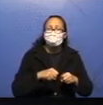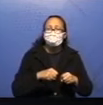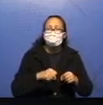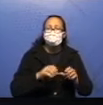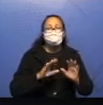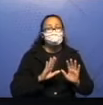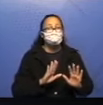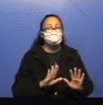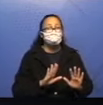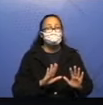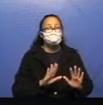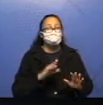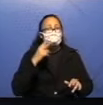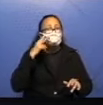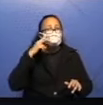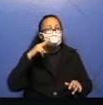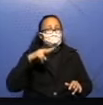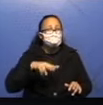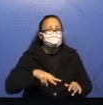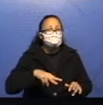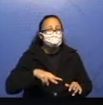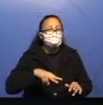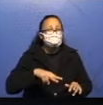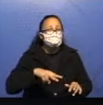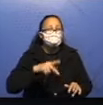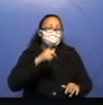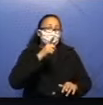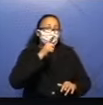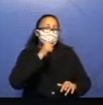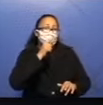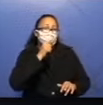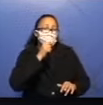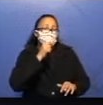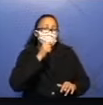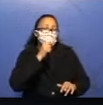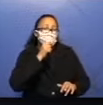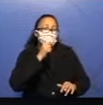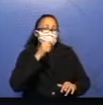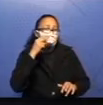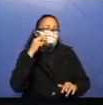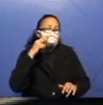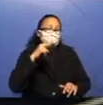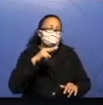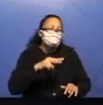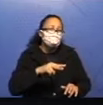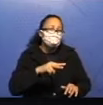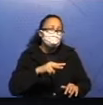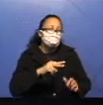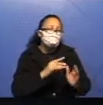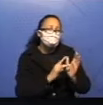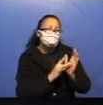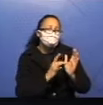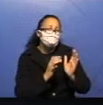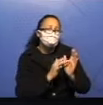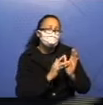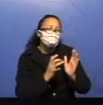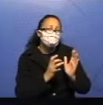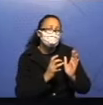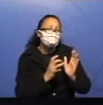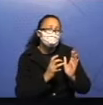parou e olhou para baixo. Na superfície da água, viu seu próprio reflexo brilhando.